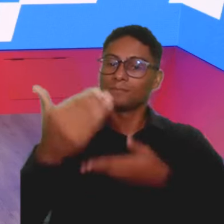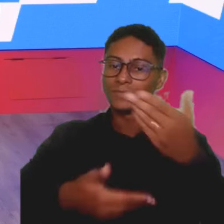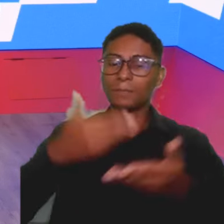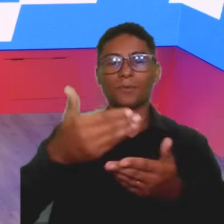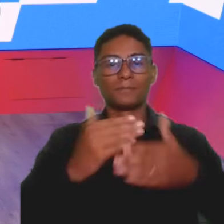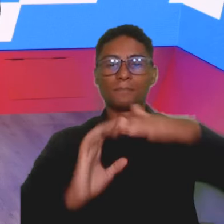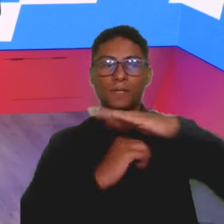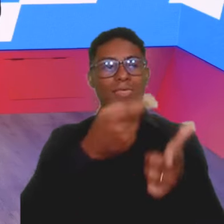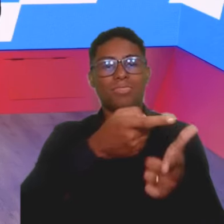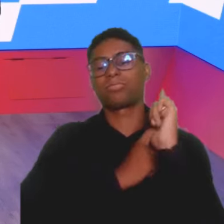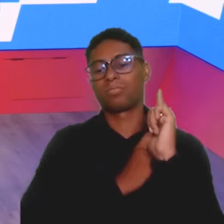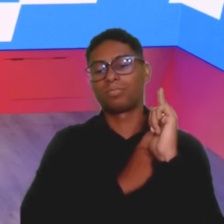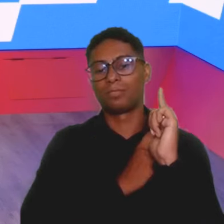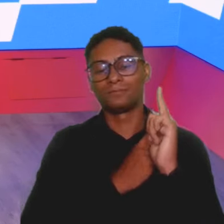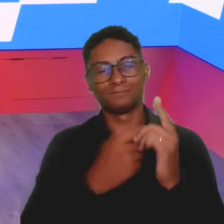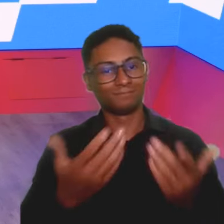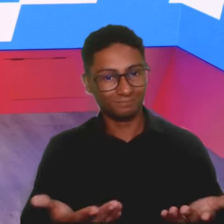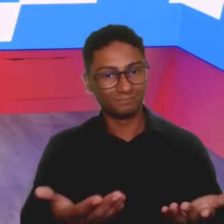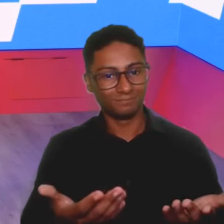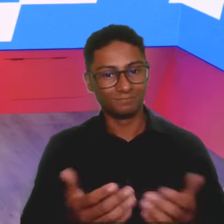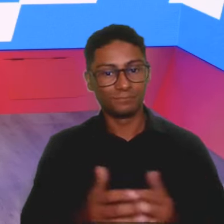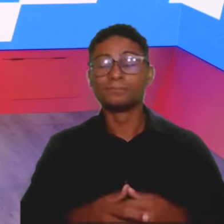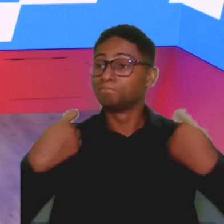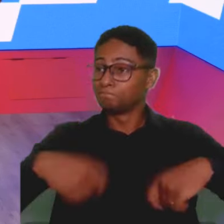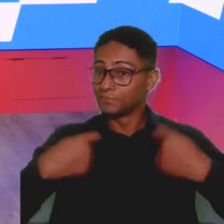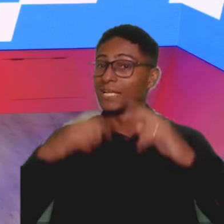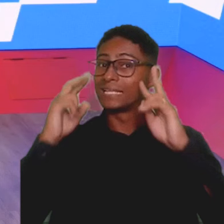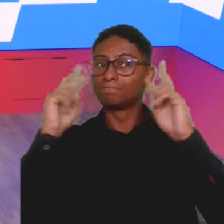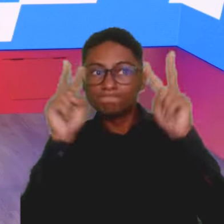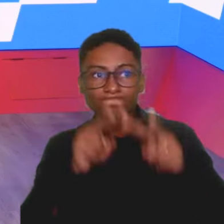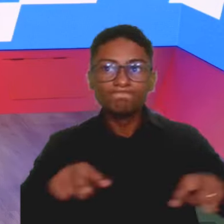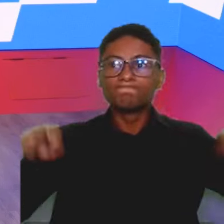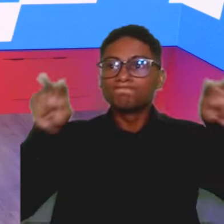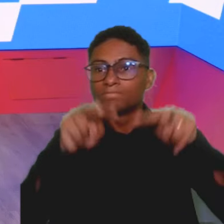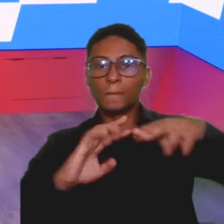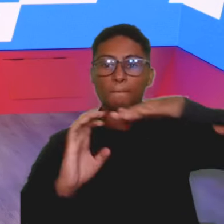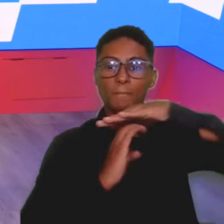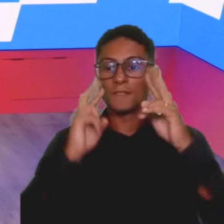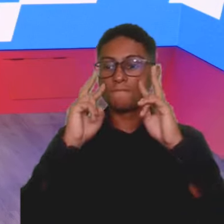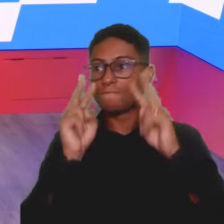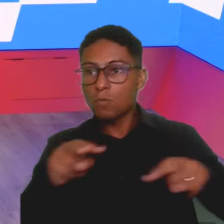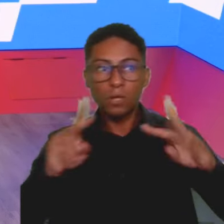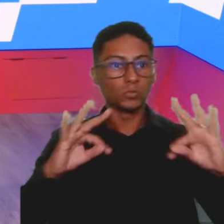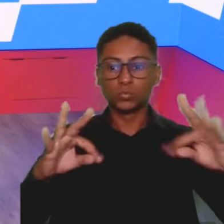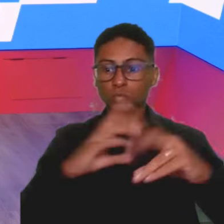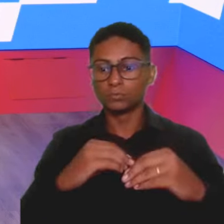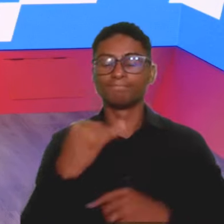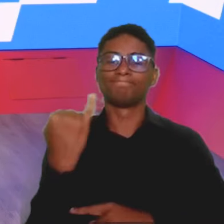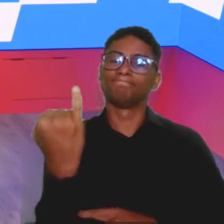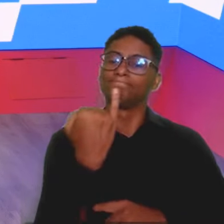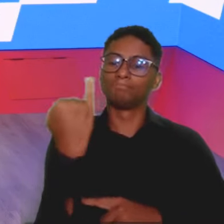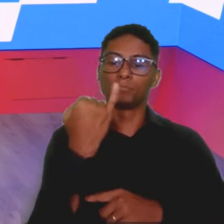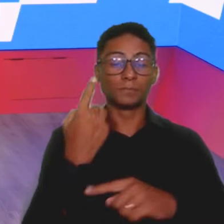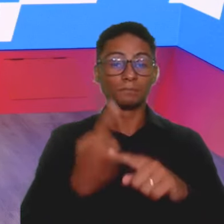inadimplência das empresas. Então, essa visão 360 graus, ela é importante para que eu